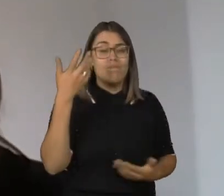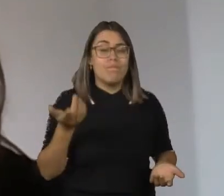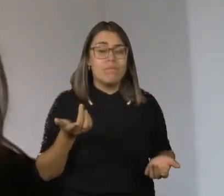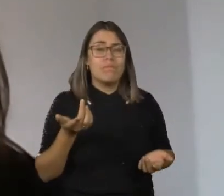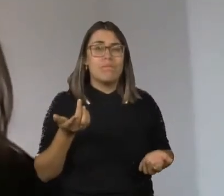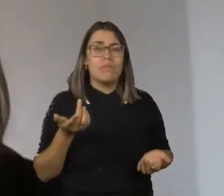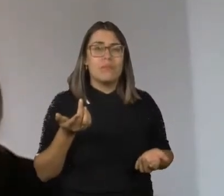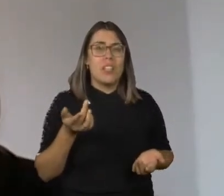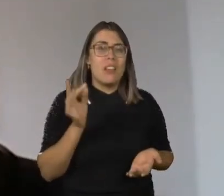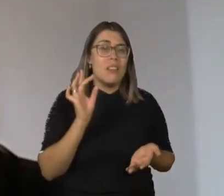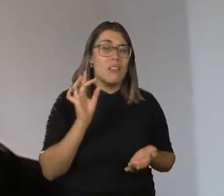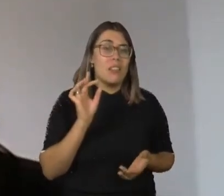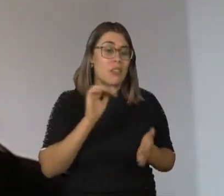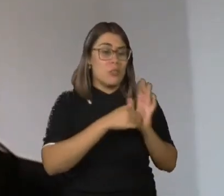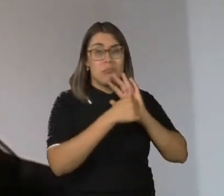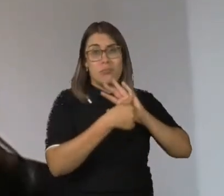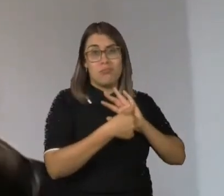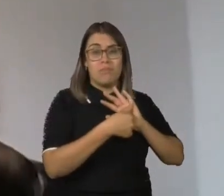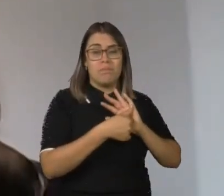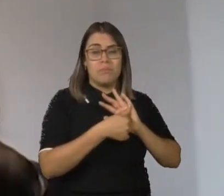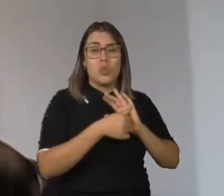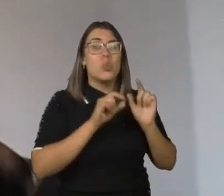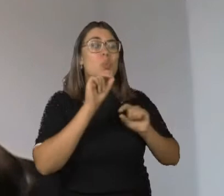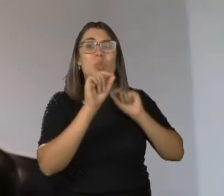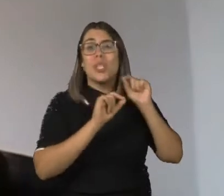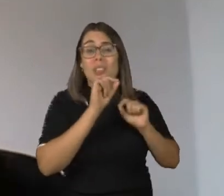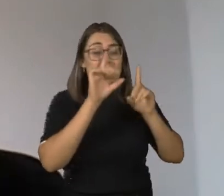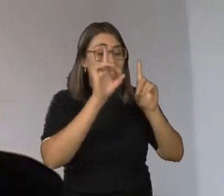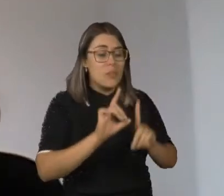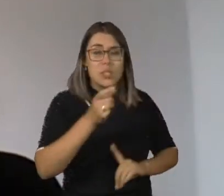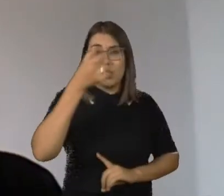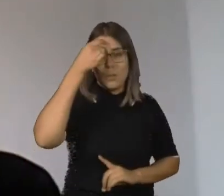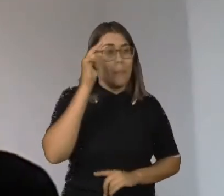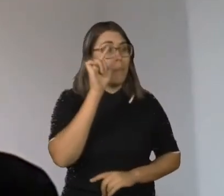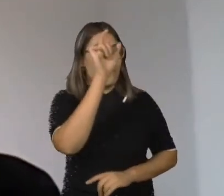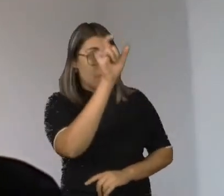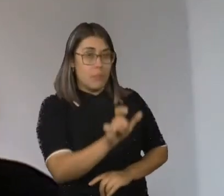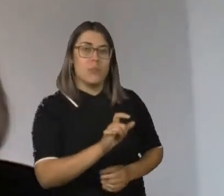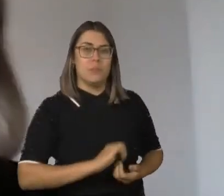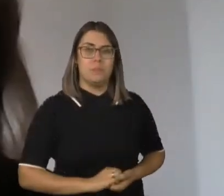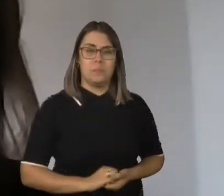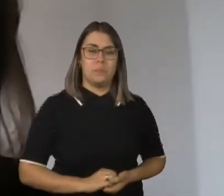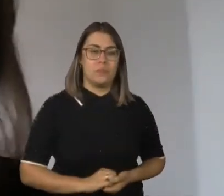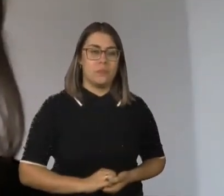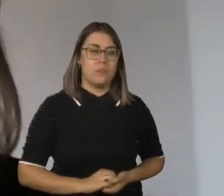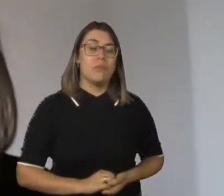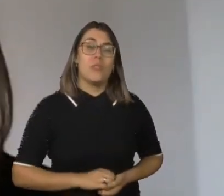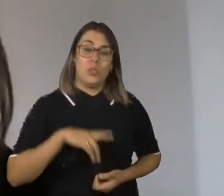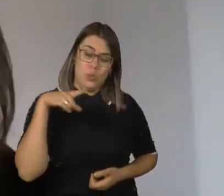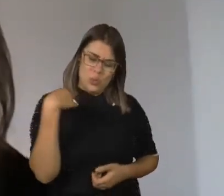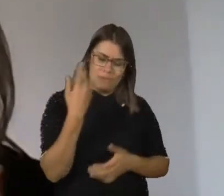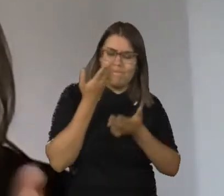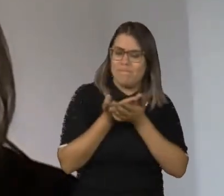dado na síndrome de Down que a gente pudesse perguntar. O que é a deficiência intelectual para você? Se nós formos estudar a